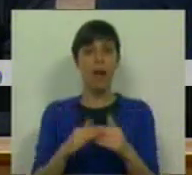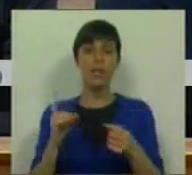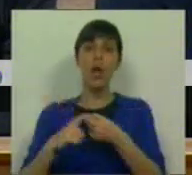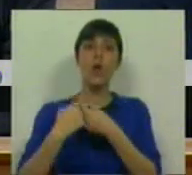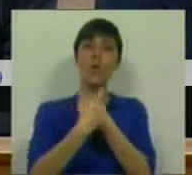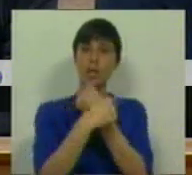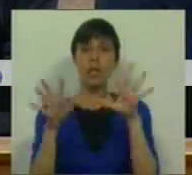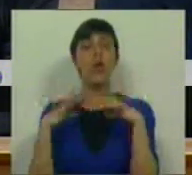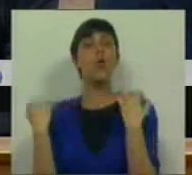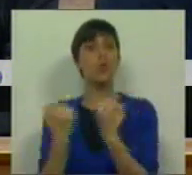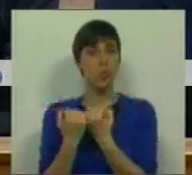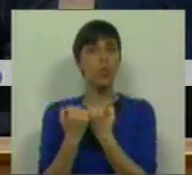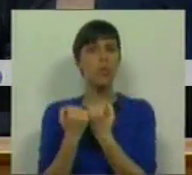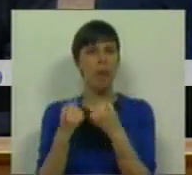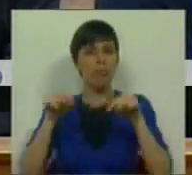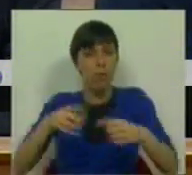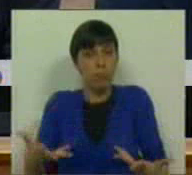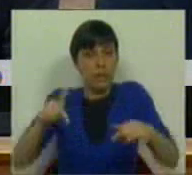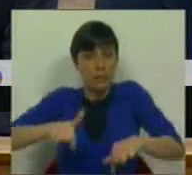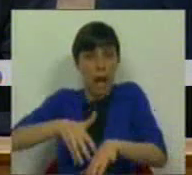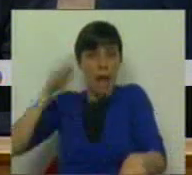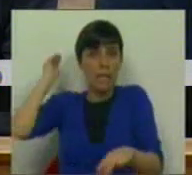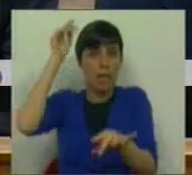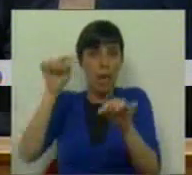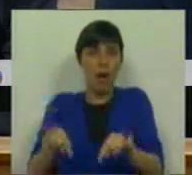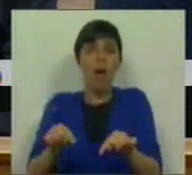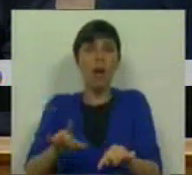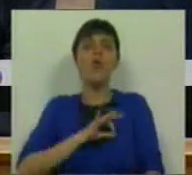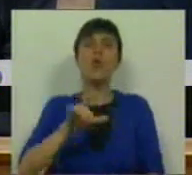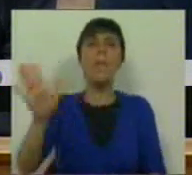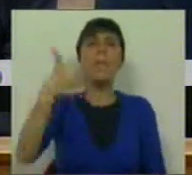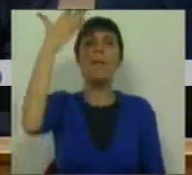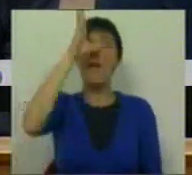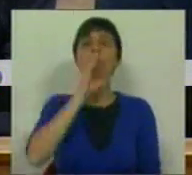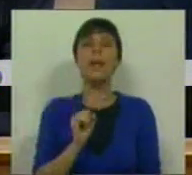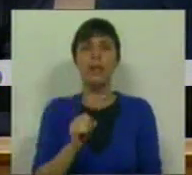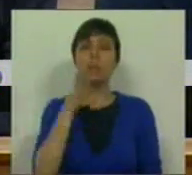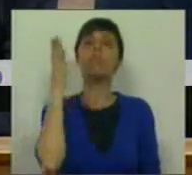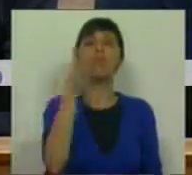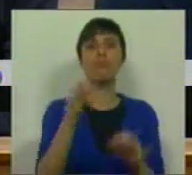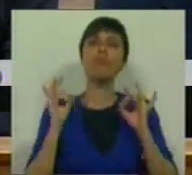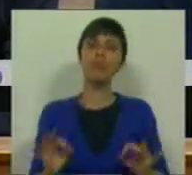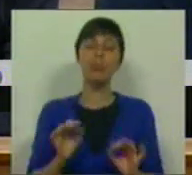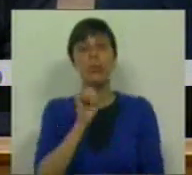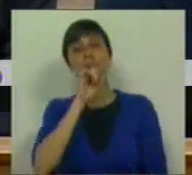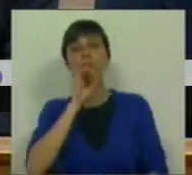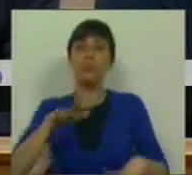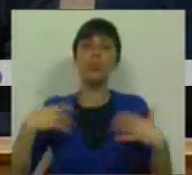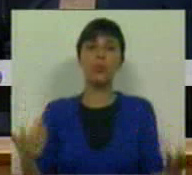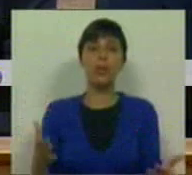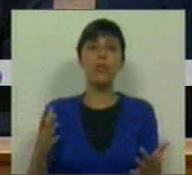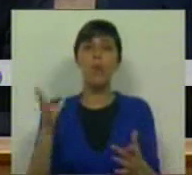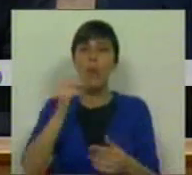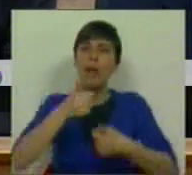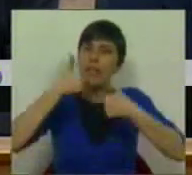concertação social, em que, aliás, nesta Assembleia da República, o Sr. Primeiro Ministro disse que, provavelmente, o